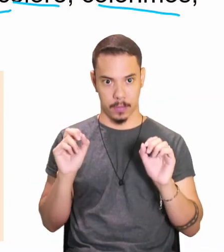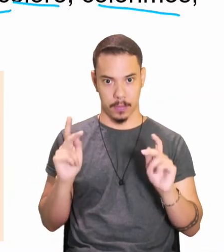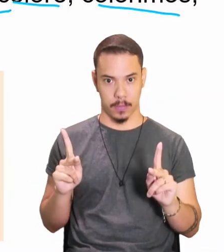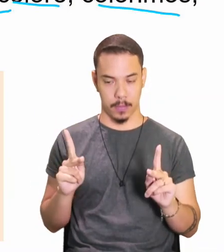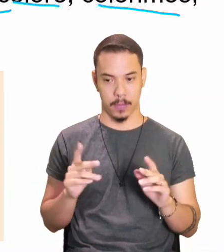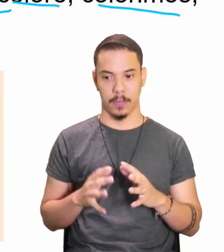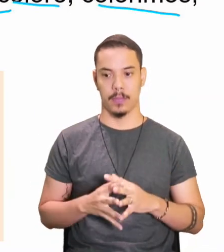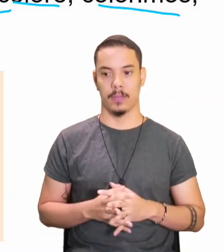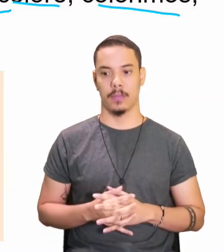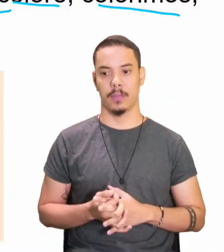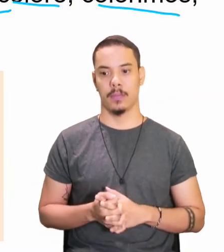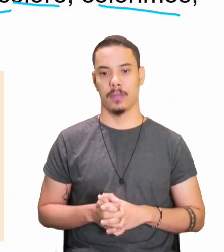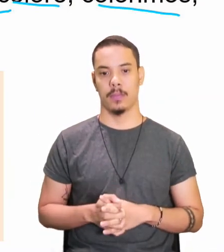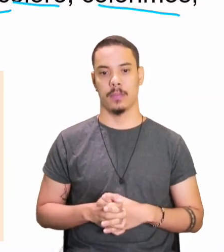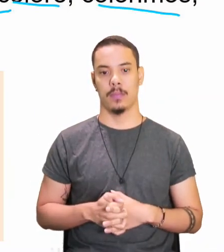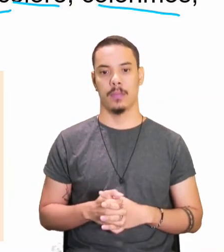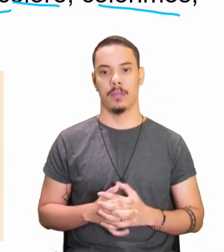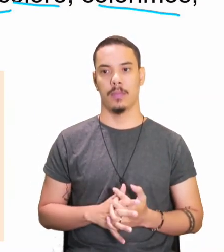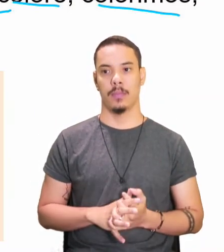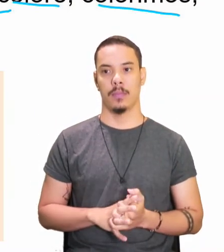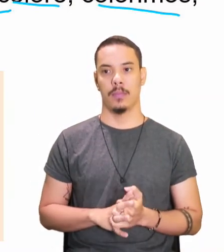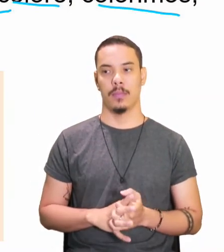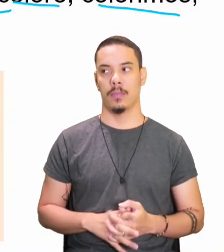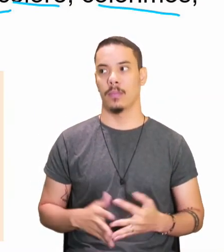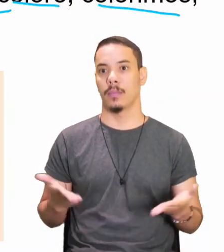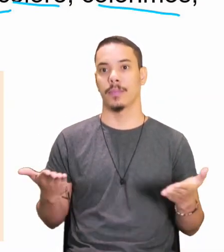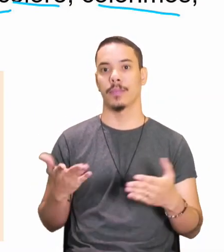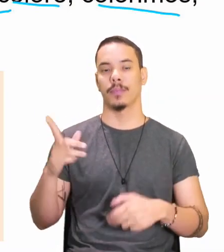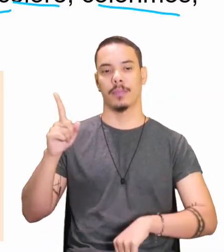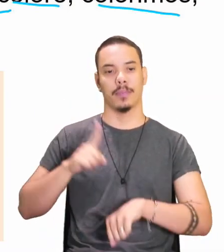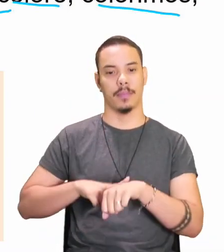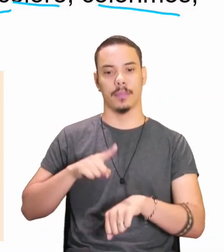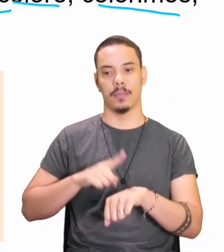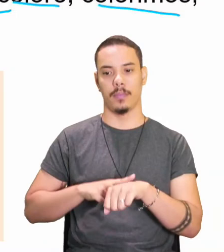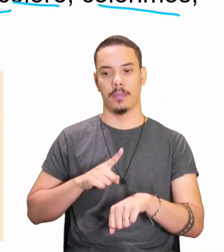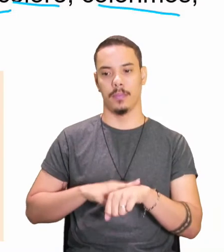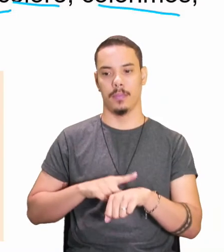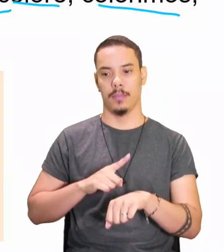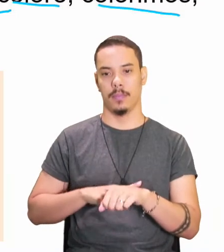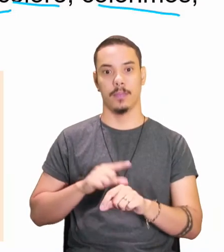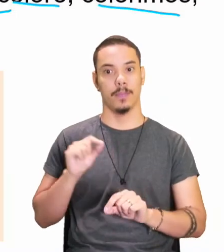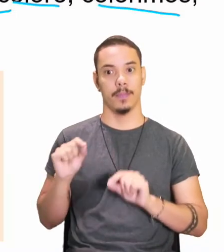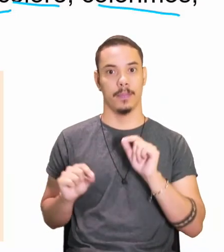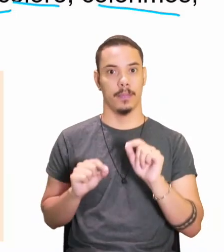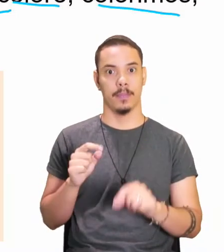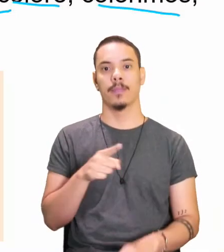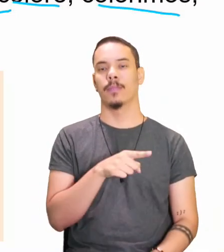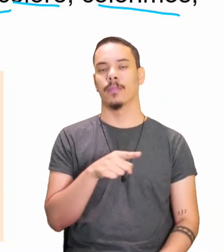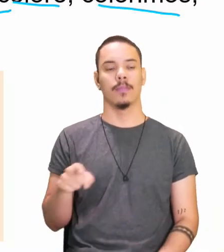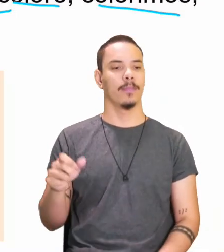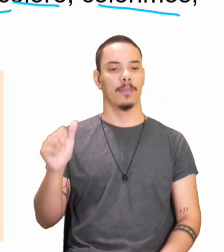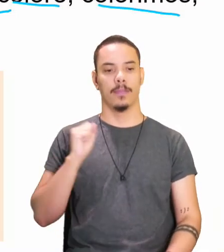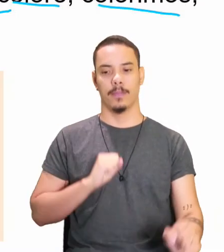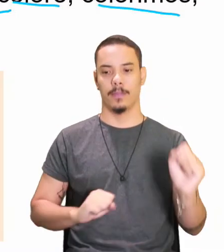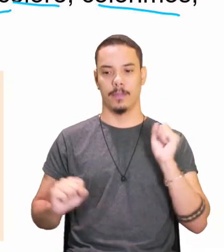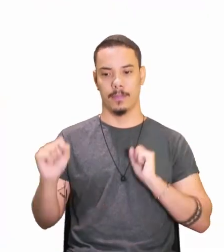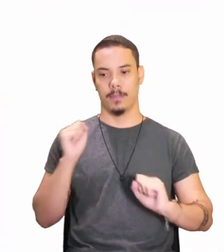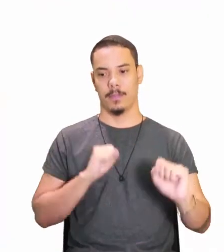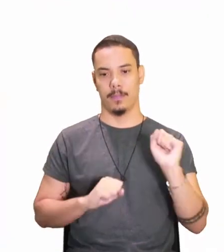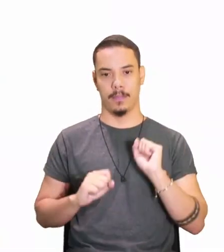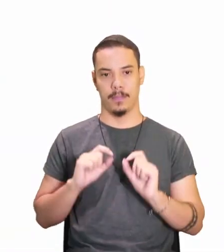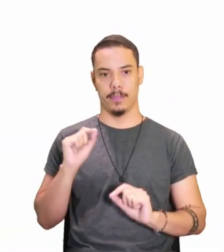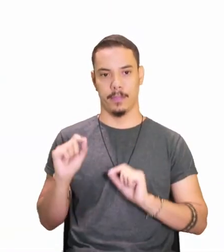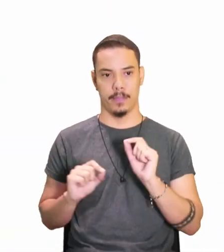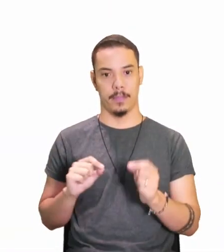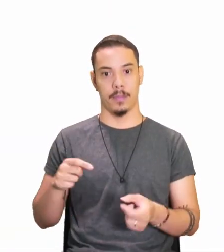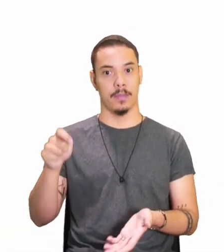e agora eu vou logo direto aqui pra vocês, que chegou o grande momento, é que você está aguardando, né? Que é